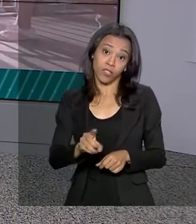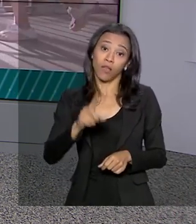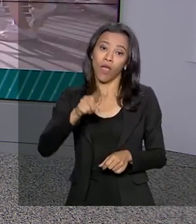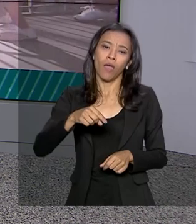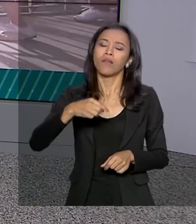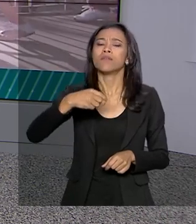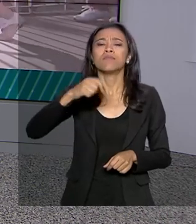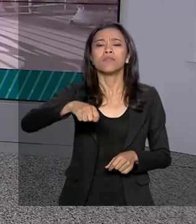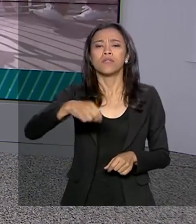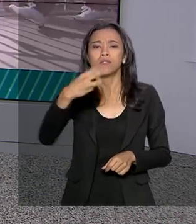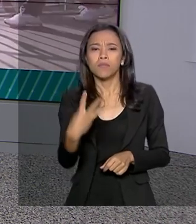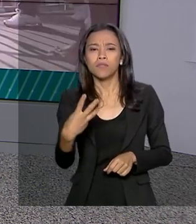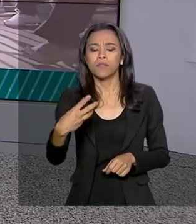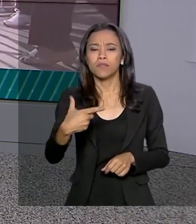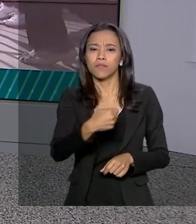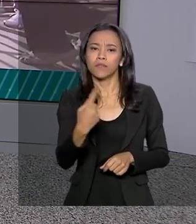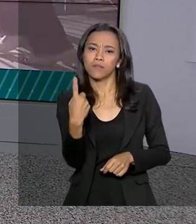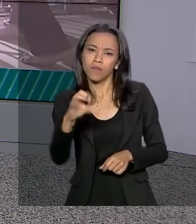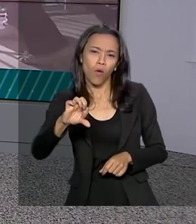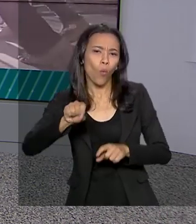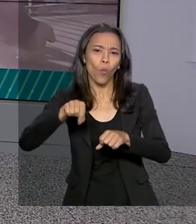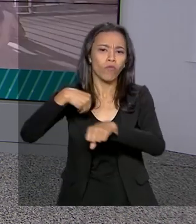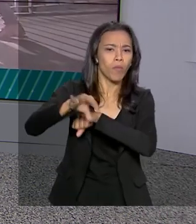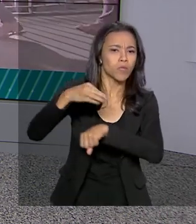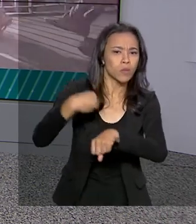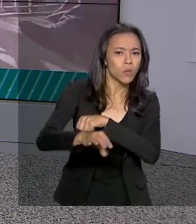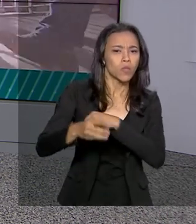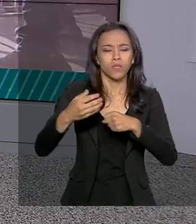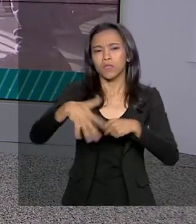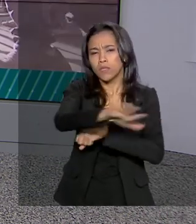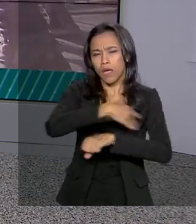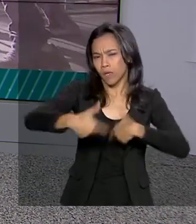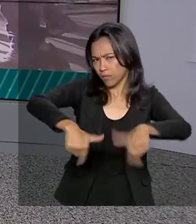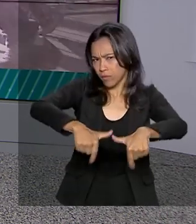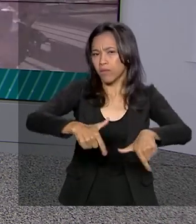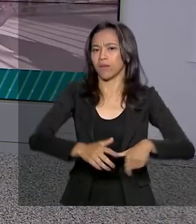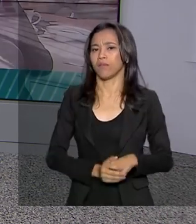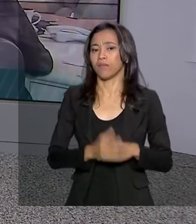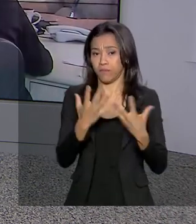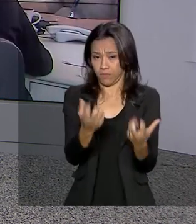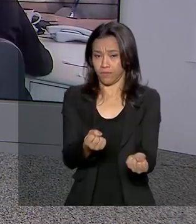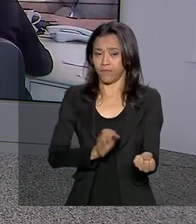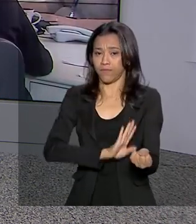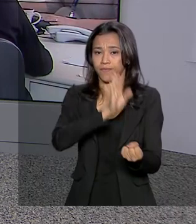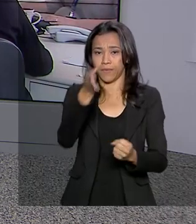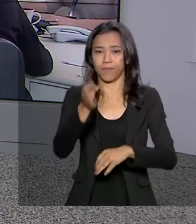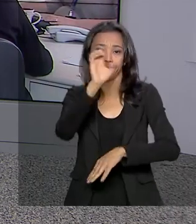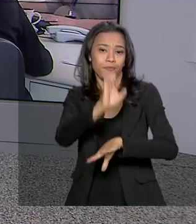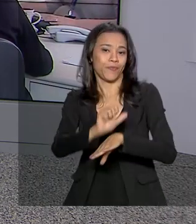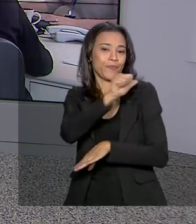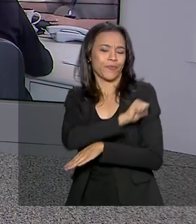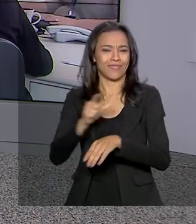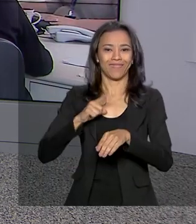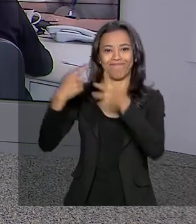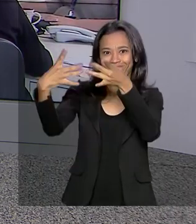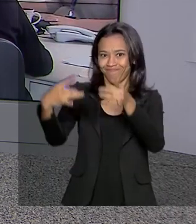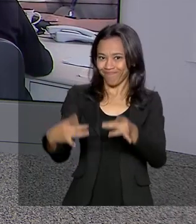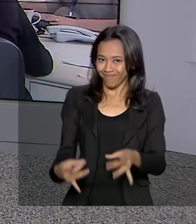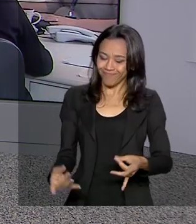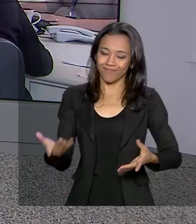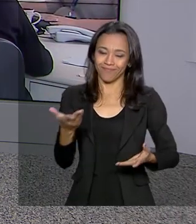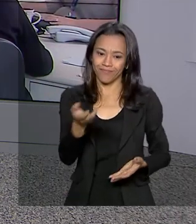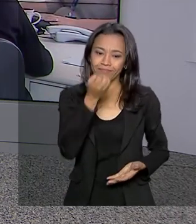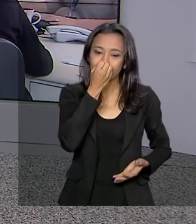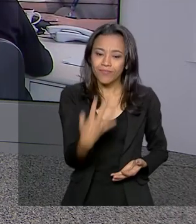2019. A pesquisa traz informações sobre o mercado de trabalho. Vamos ao Rio de Janeiro. O Alessandra Lago tem os detalhes para a gente. Bom dia,